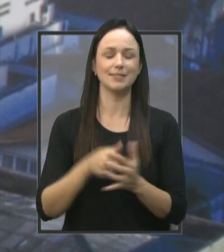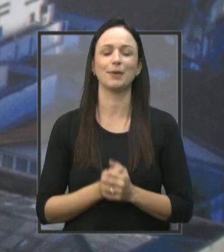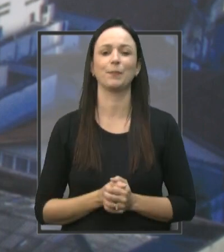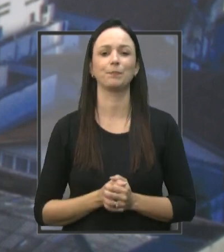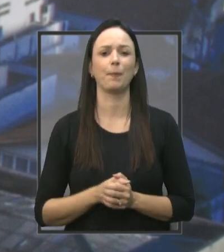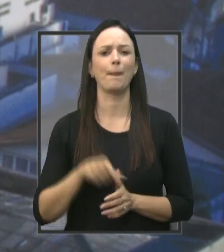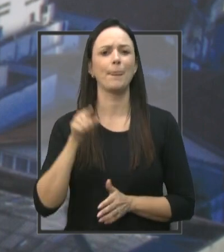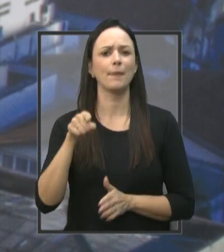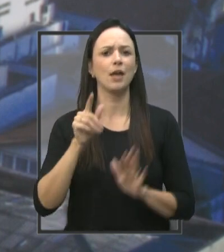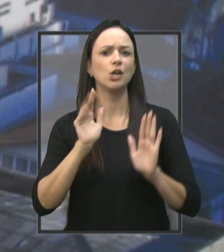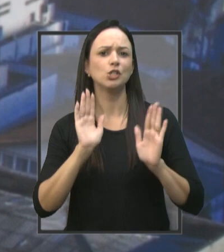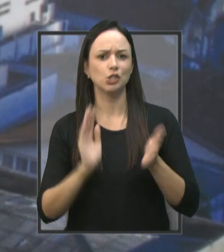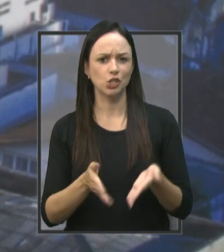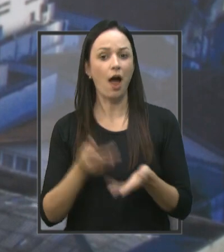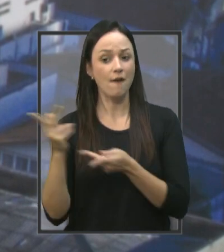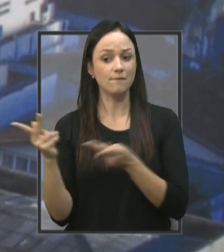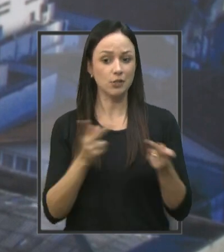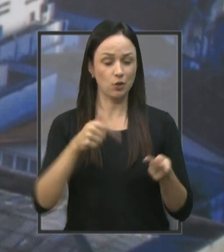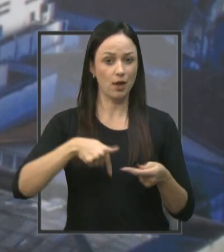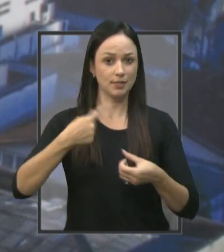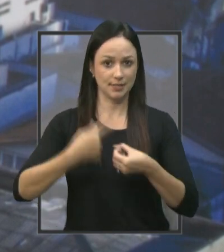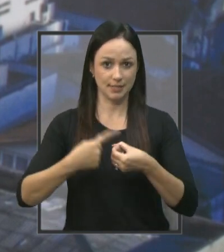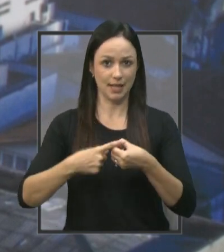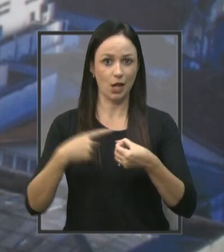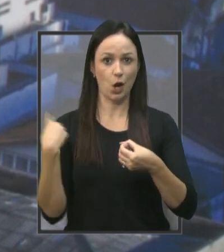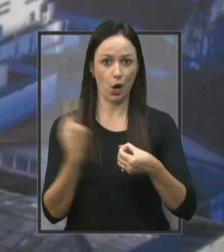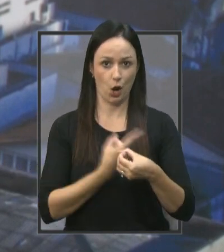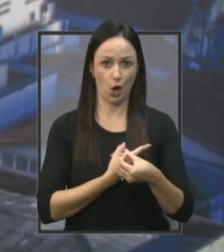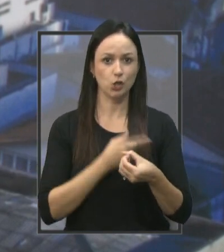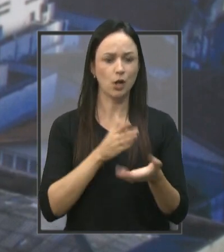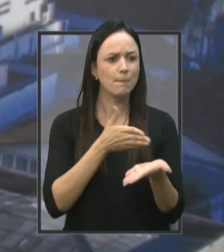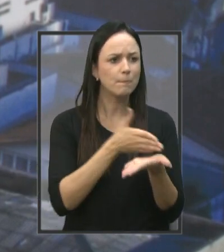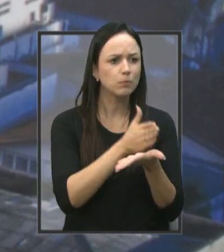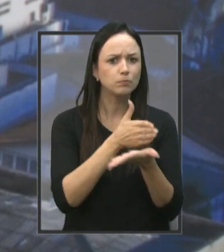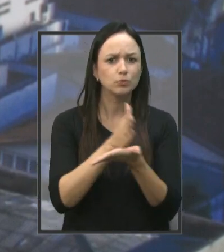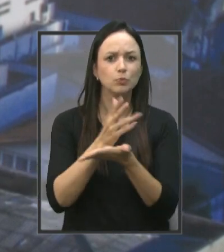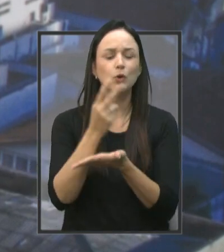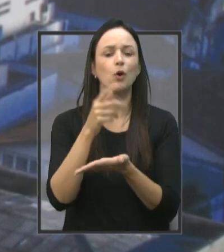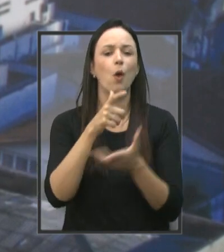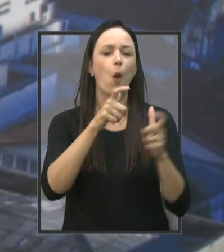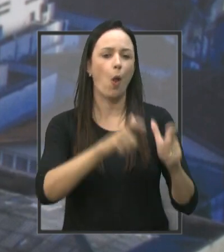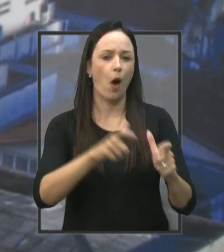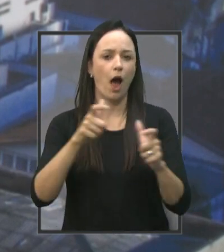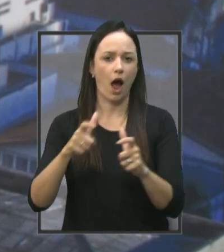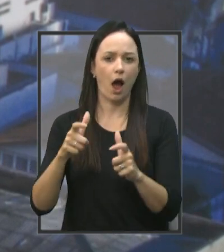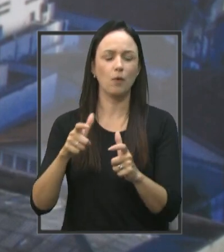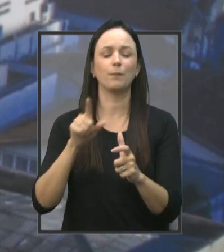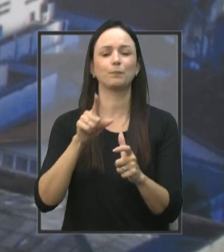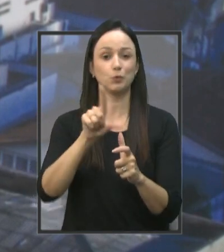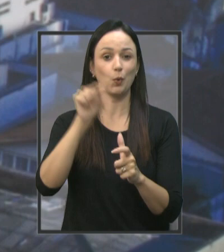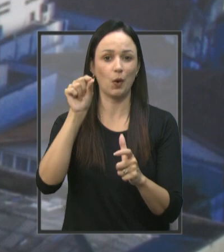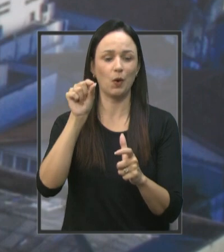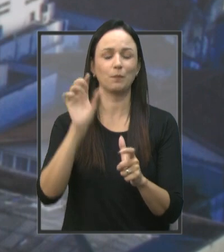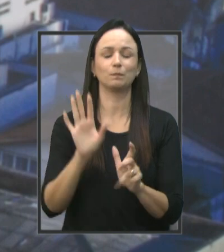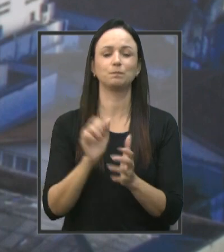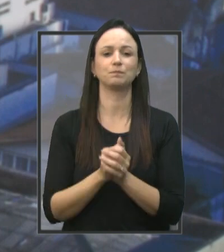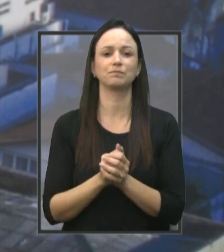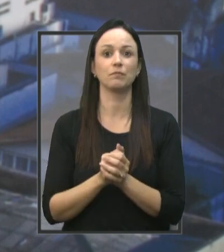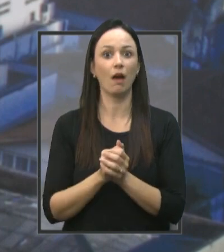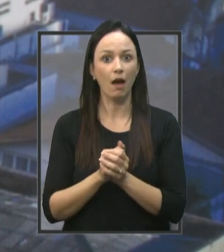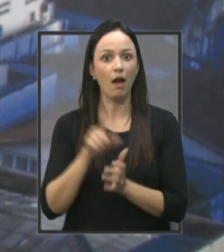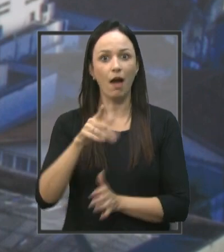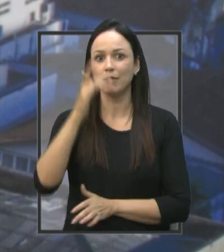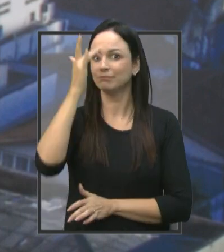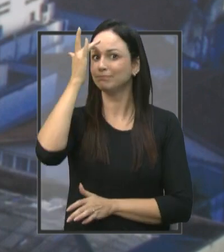já tinha visitado a nossa cidade Aprovado os locais que nós citamos E isso facilitou muito a nossa